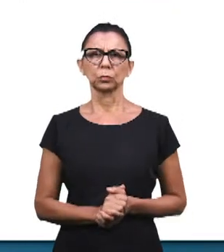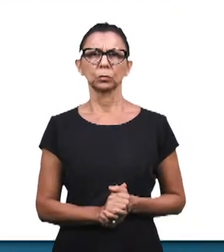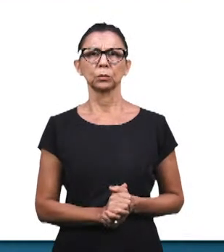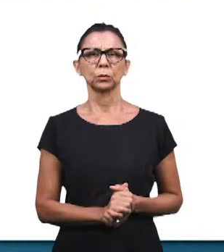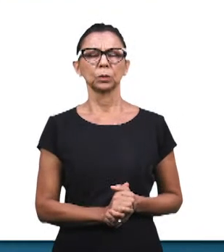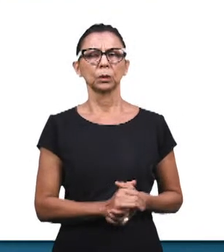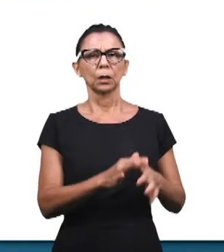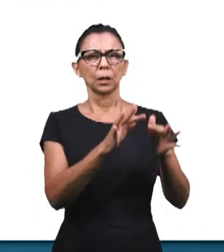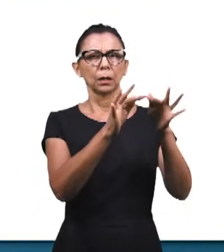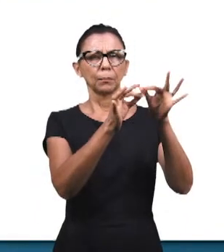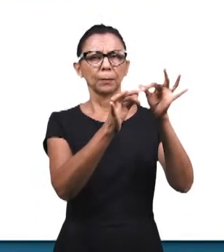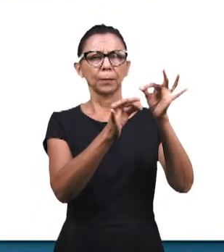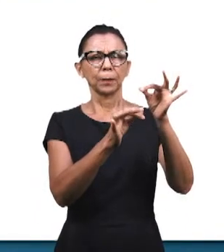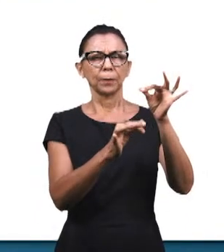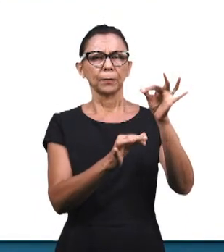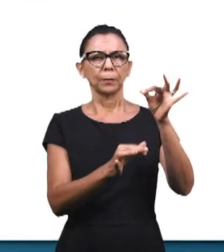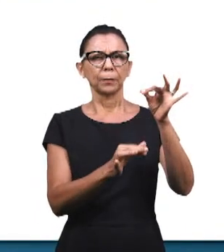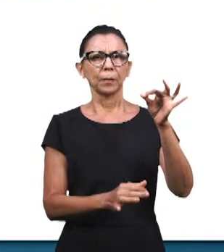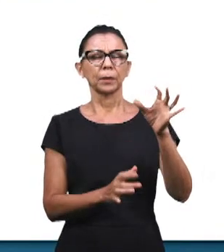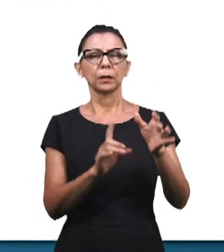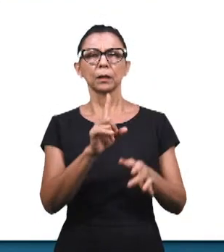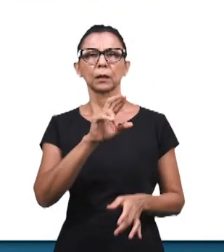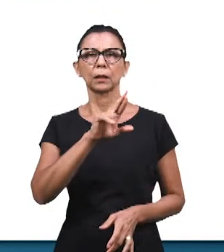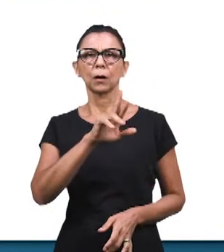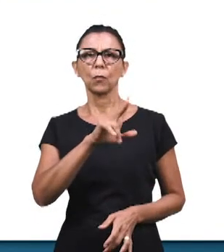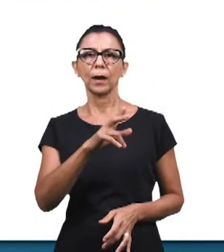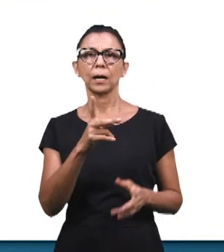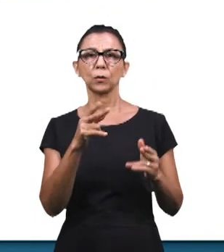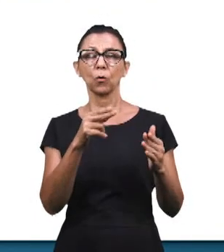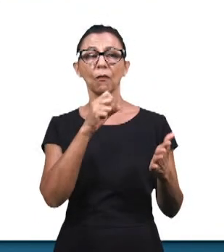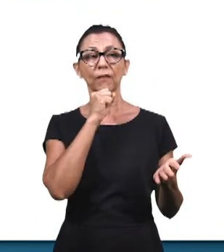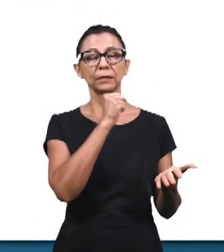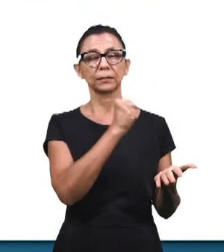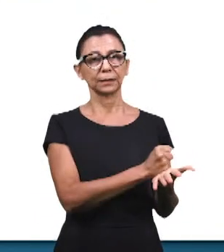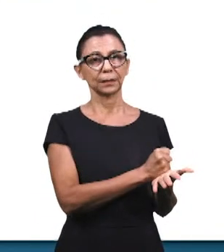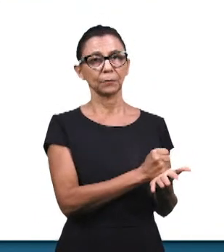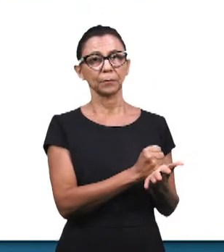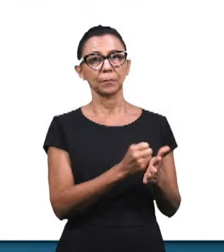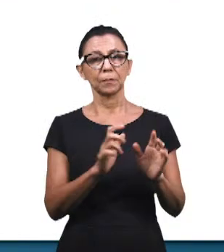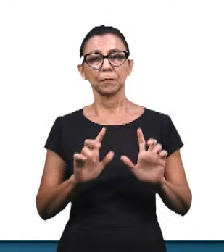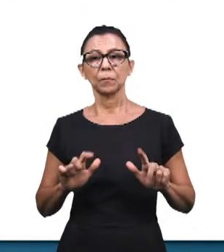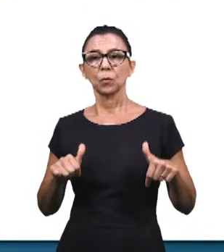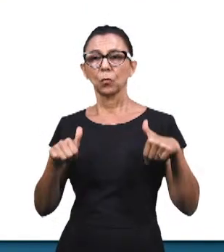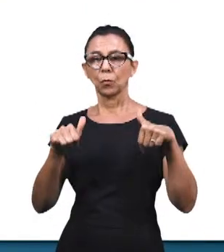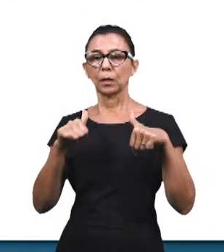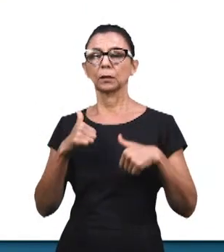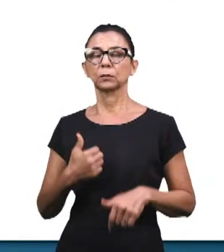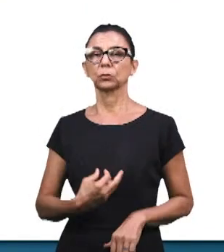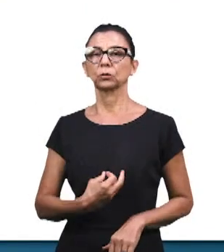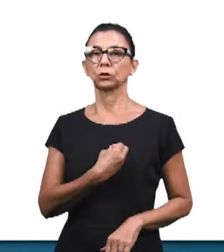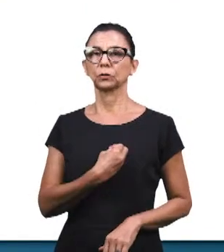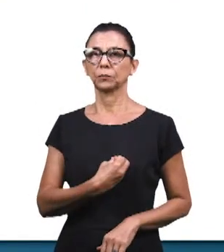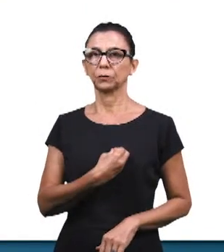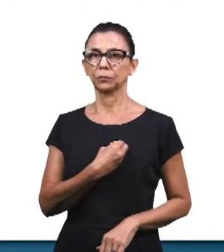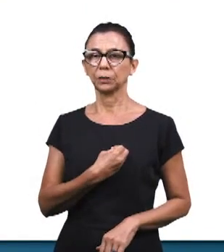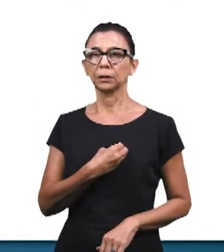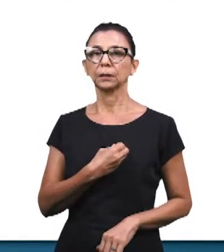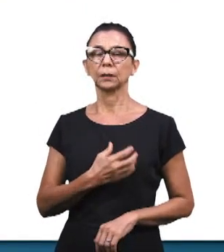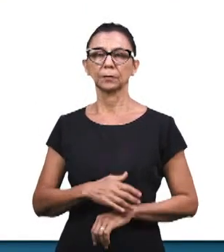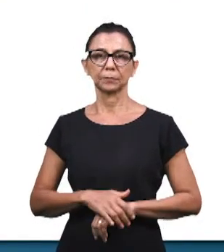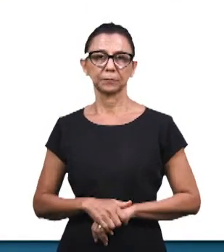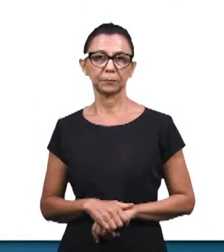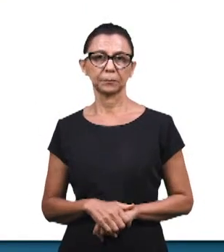passou a ser no Velho Testamento, mas um ato de vida, a vida que o Senhor nos dá